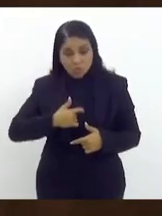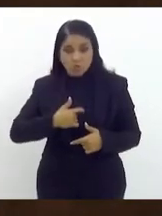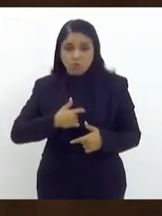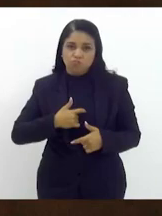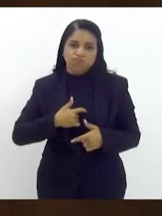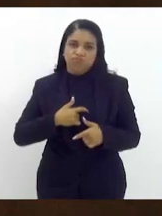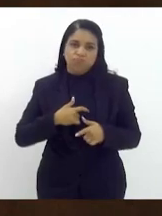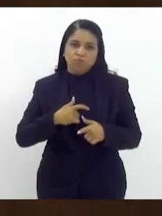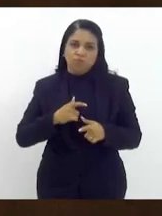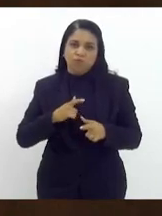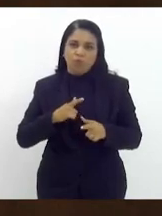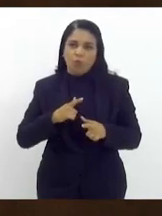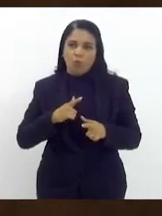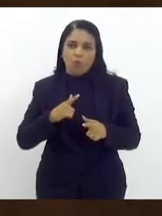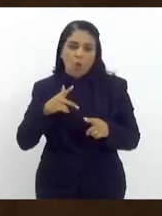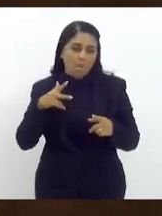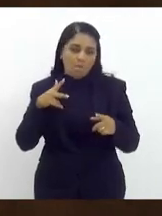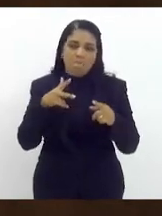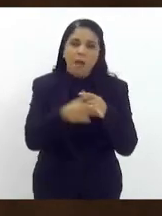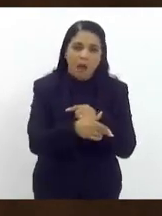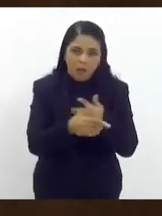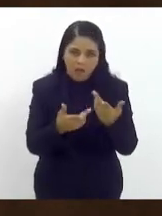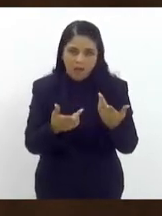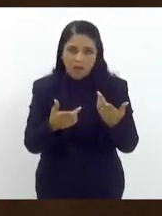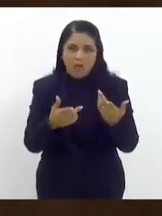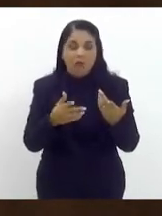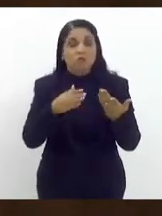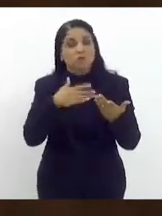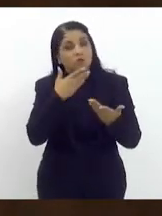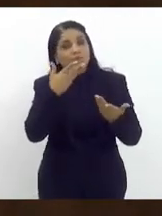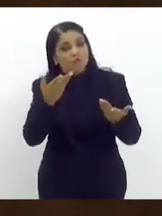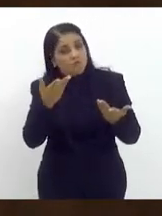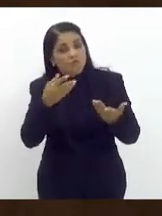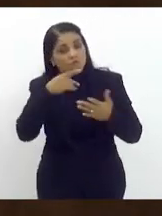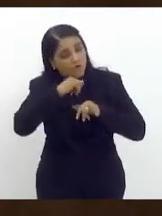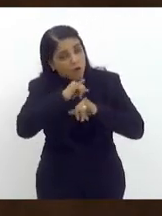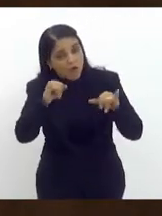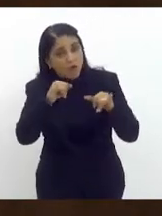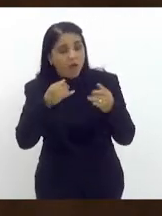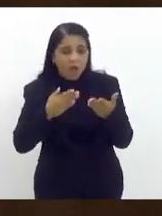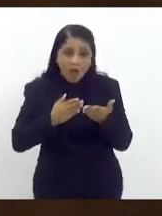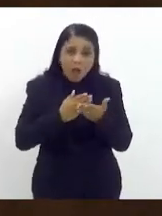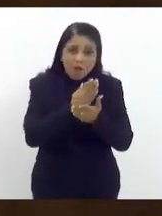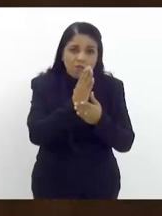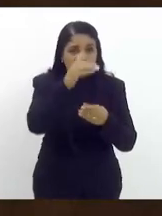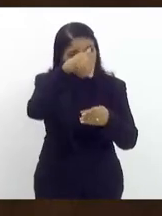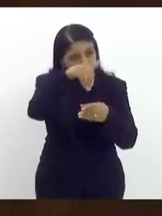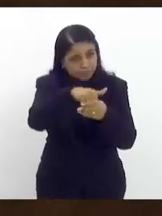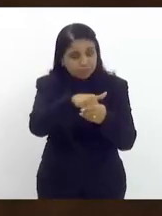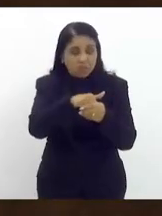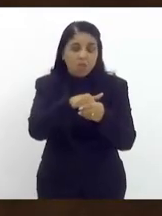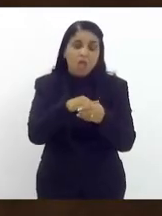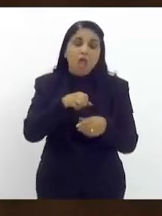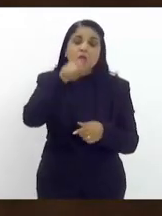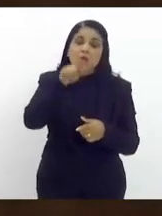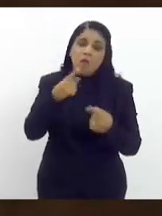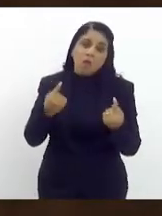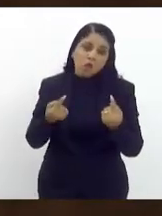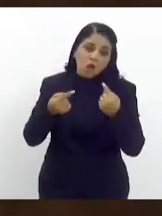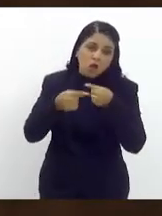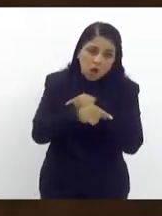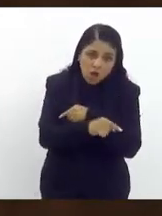eu disse que a gente deveria aprovar e cada um que fosse contra manifestava seu voto ou aprovar logo